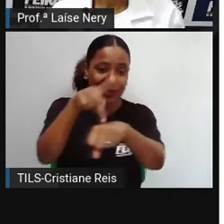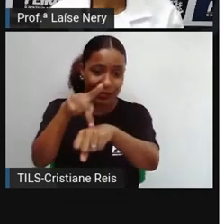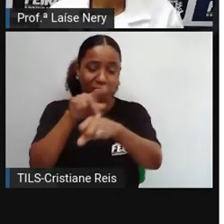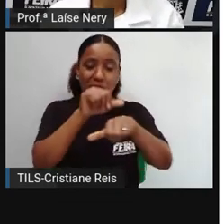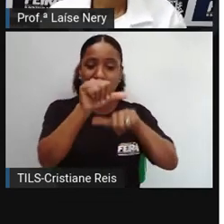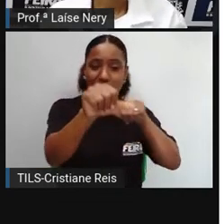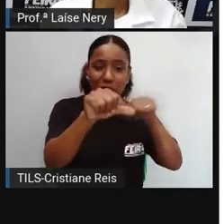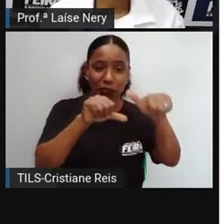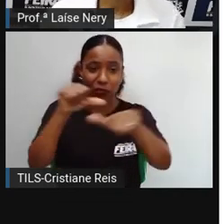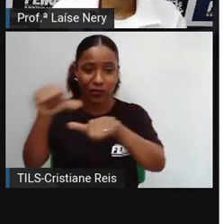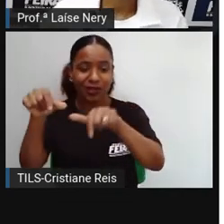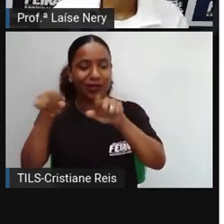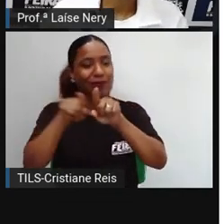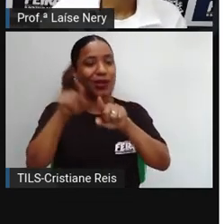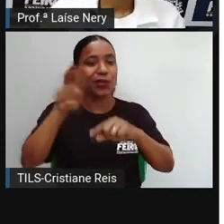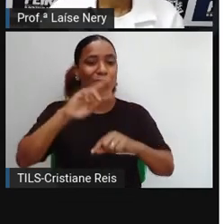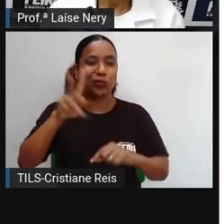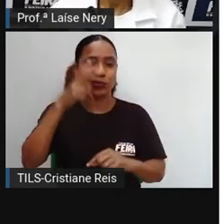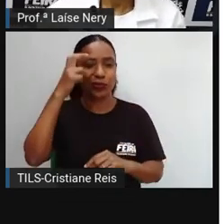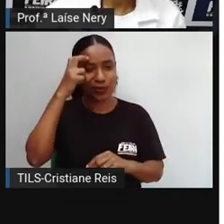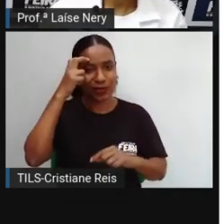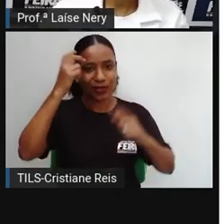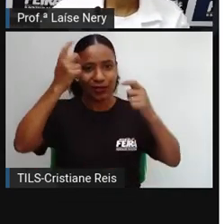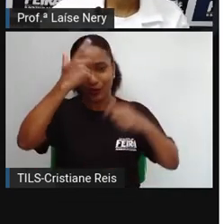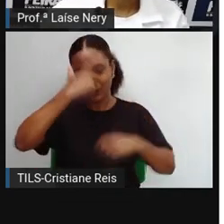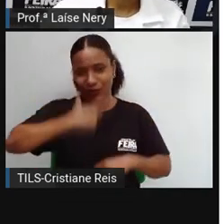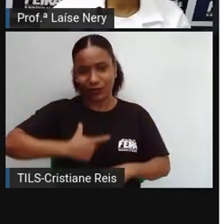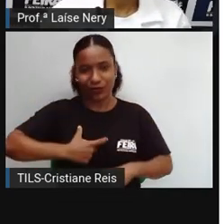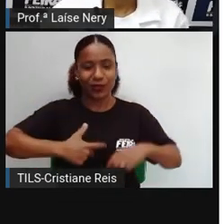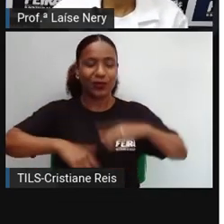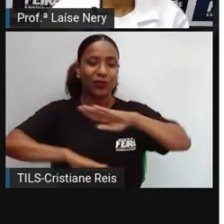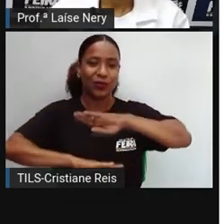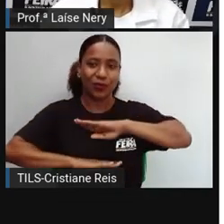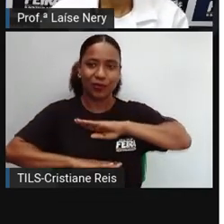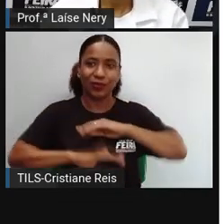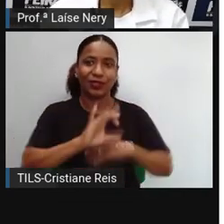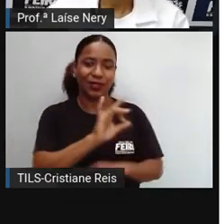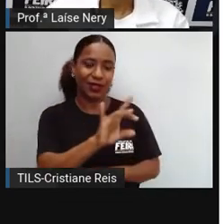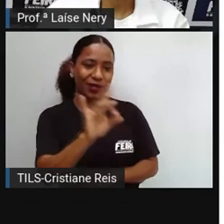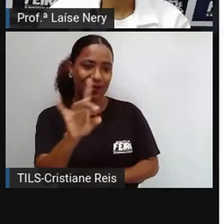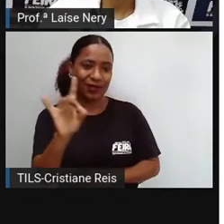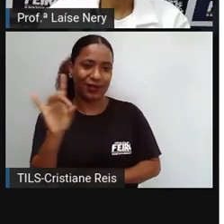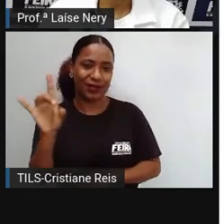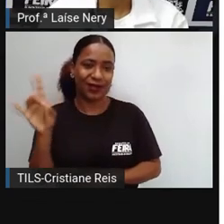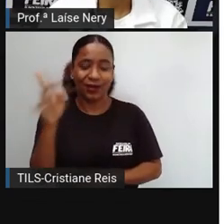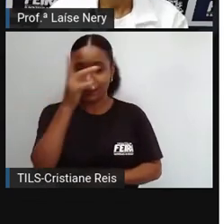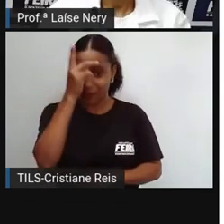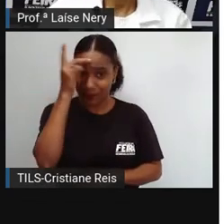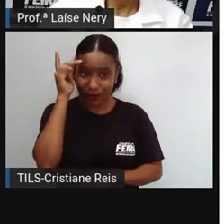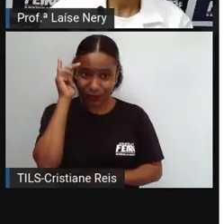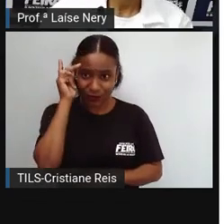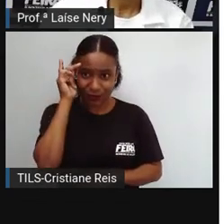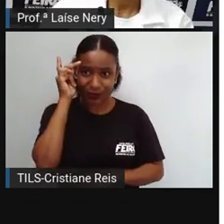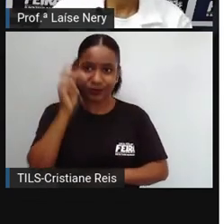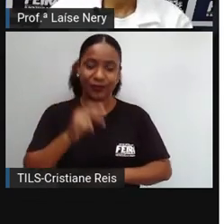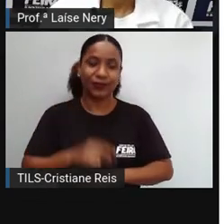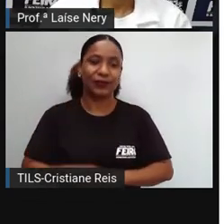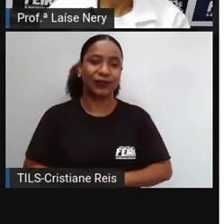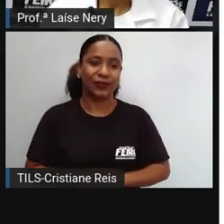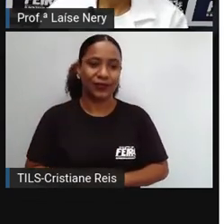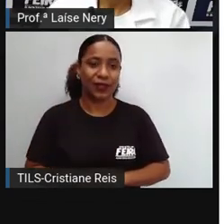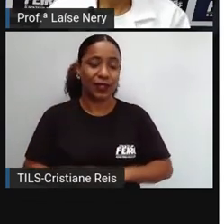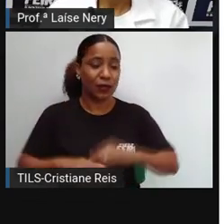cultura para cultura. então, em alguns lugares, por exemplo, algumas partes do corpo vão ser normais, ser